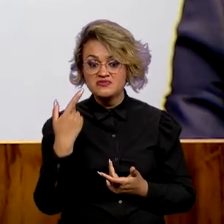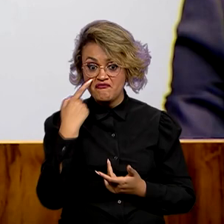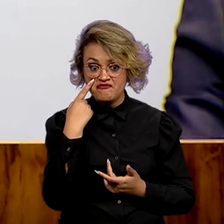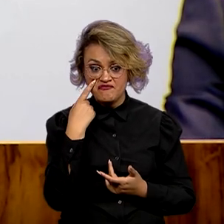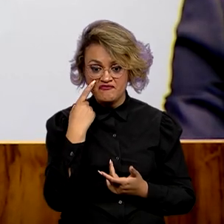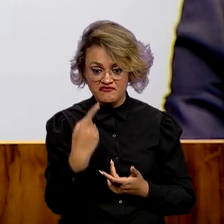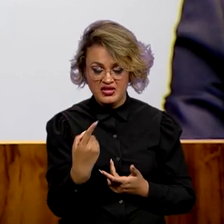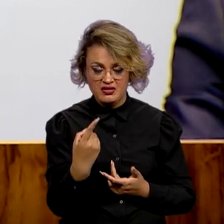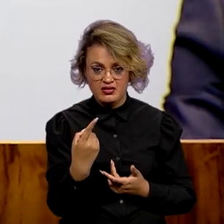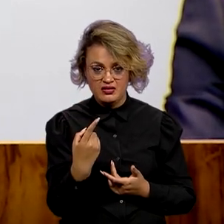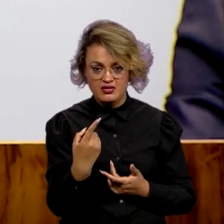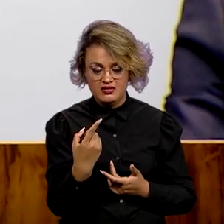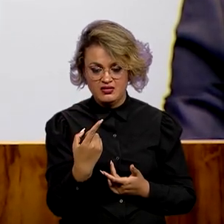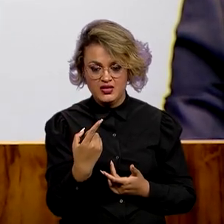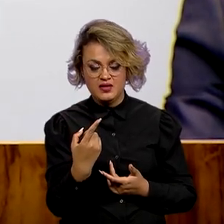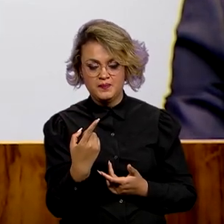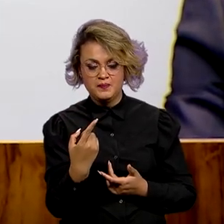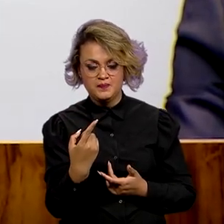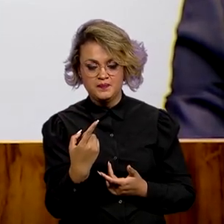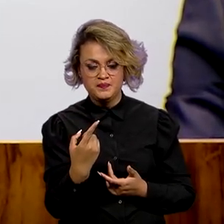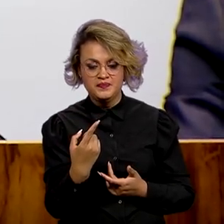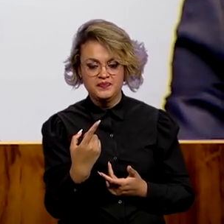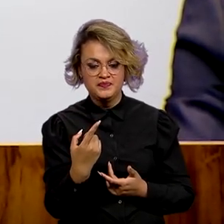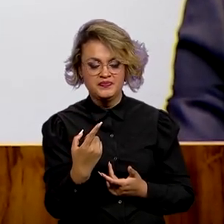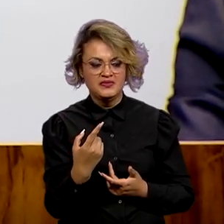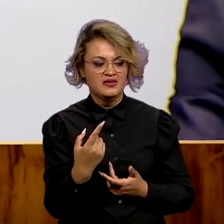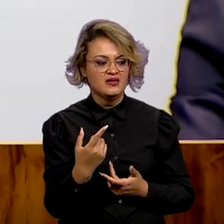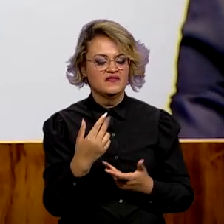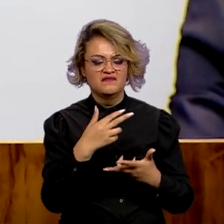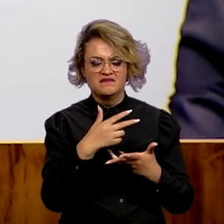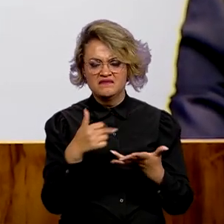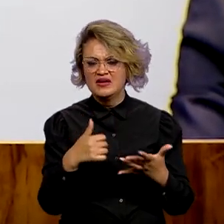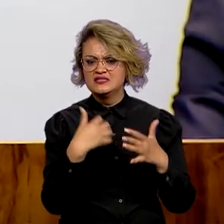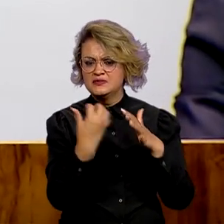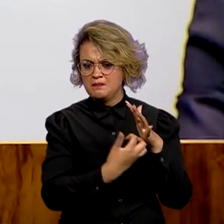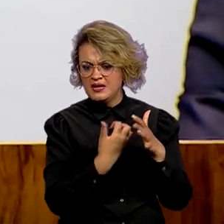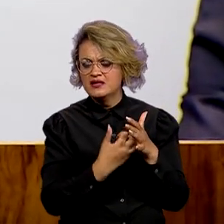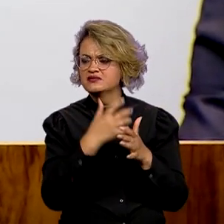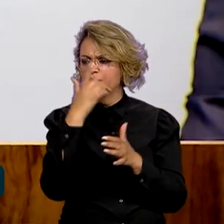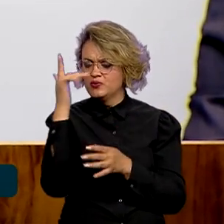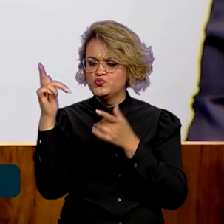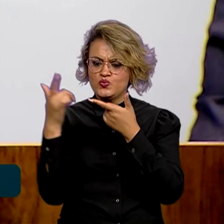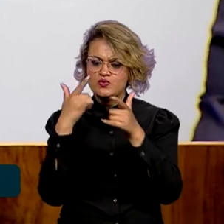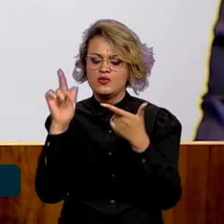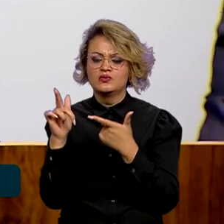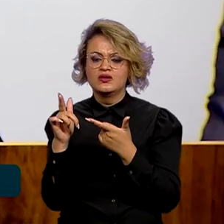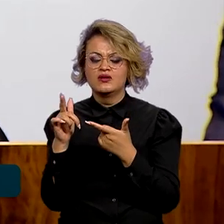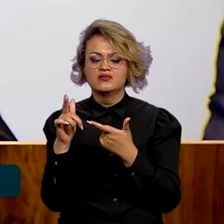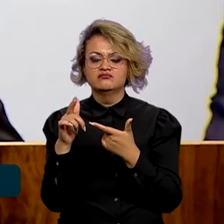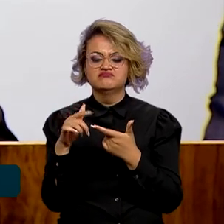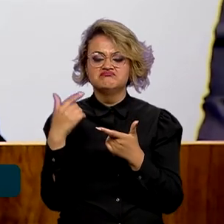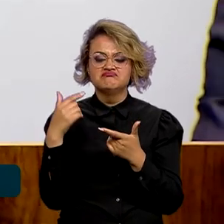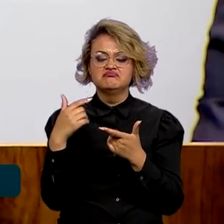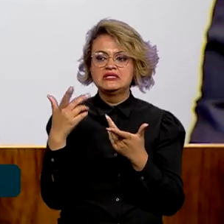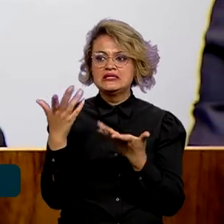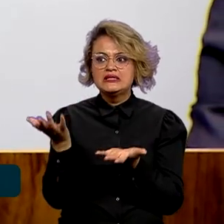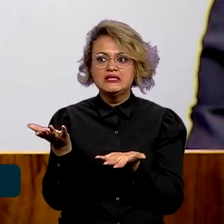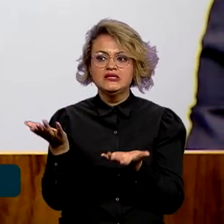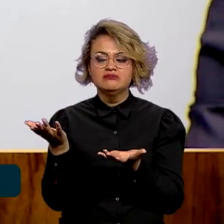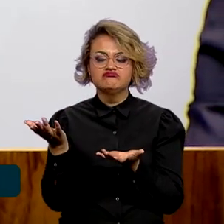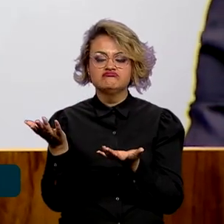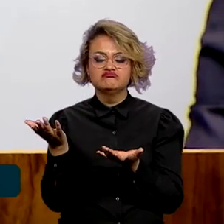tendo instituições, empresas, pessoas físicas que